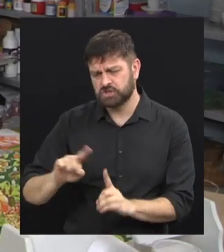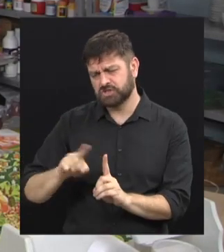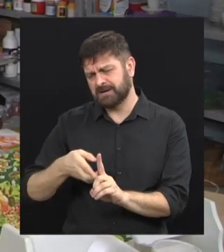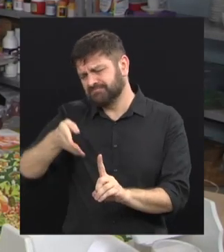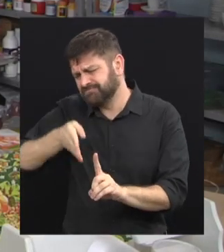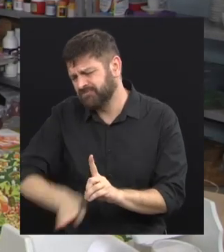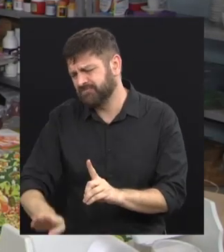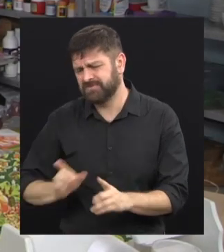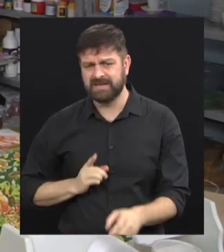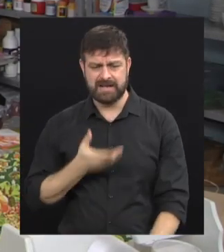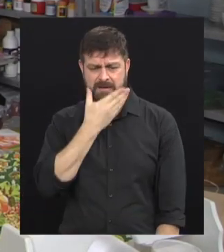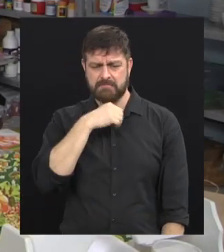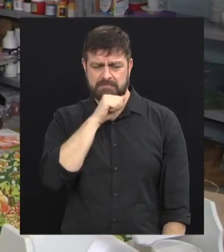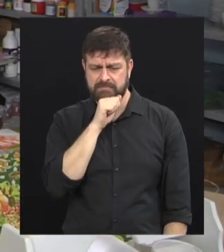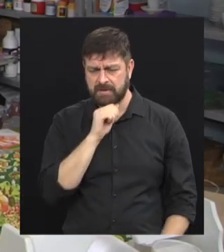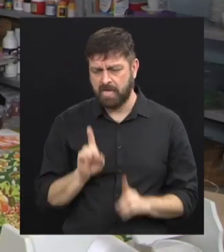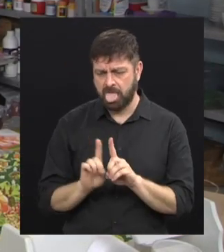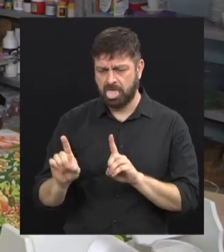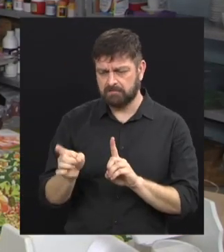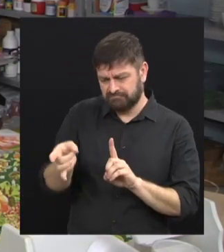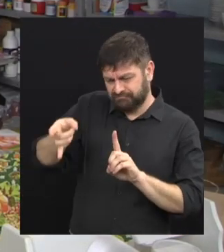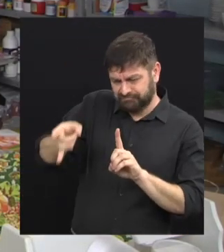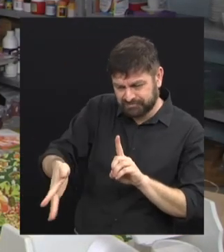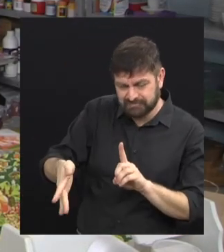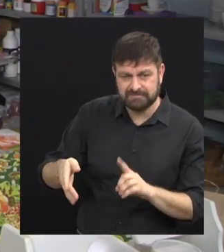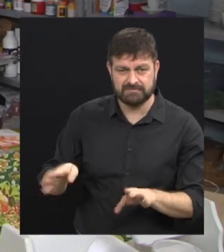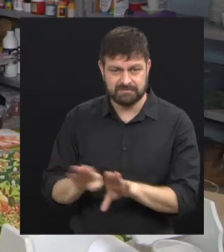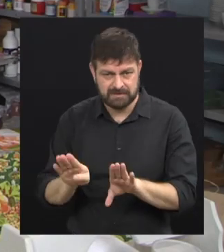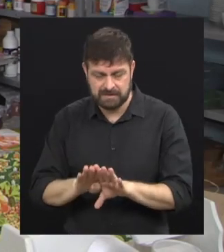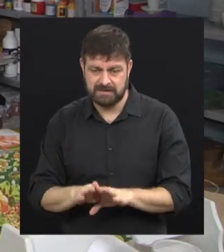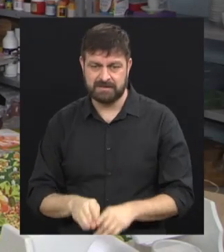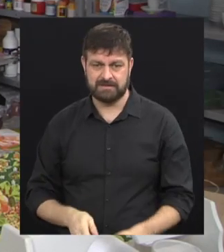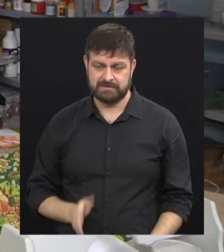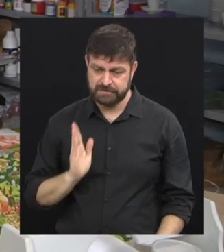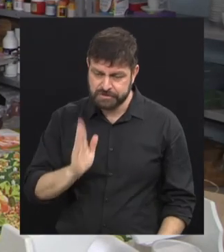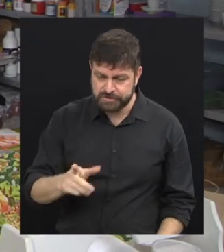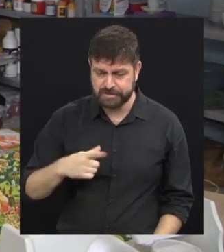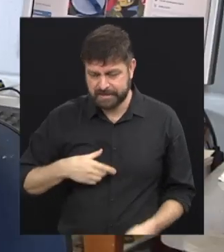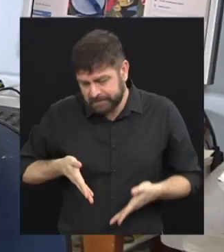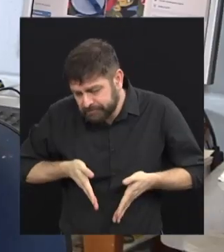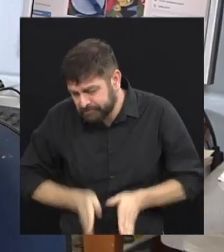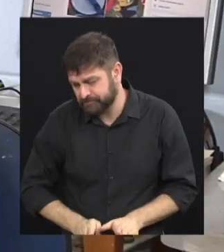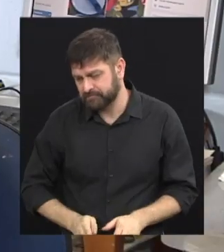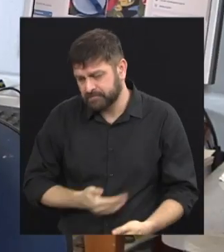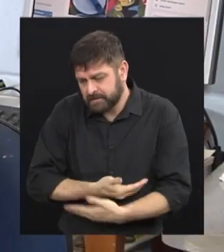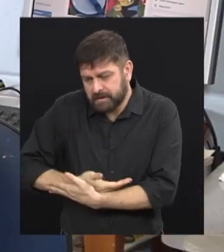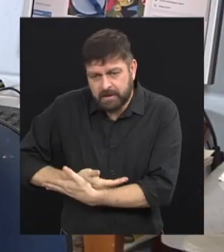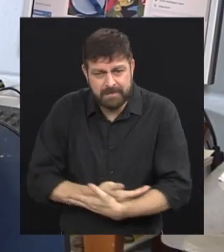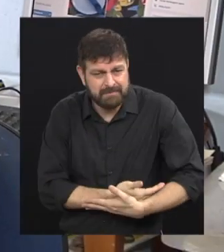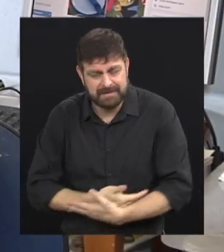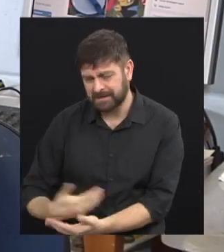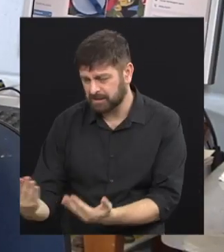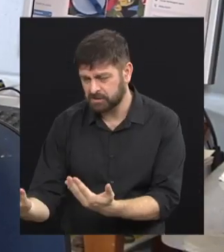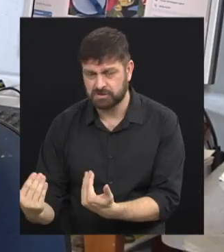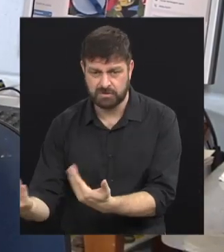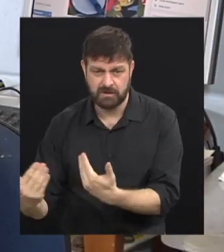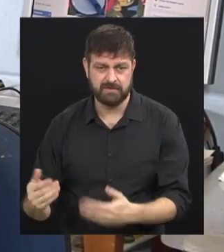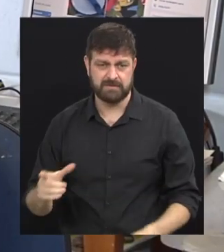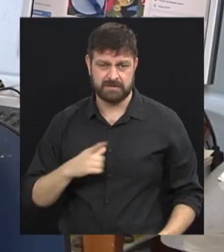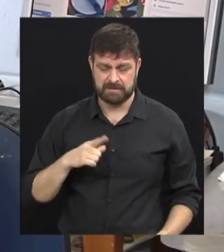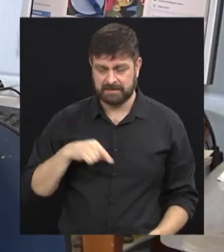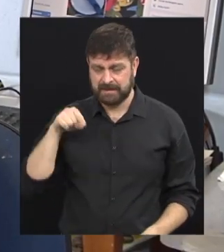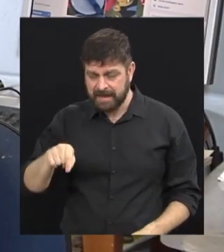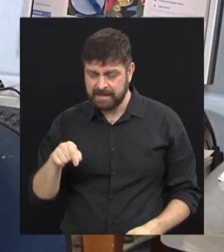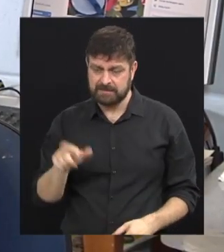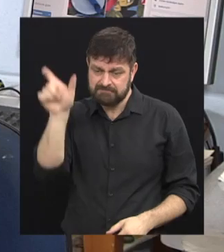novas. Que realmente já optaram já em ser mãe, né? Uma situação ou outra. Então, de repente,